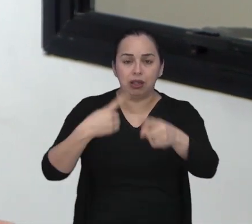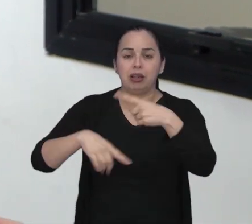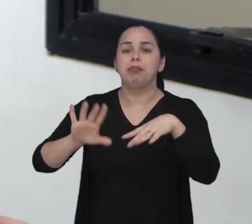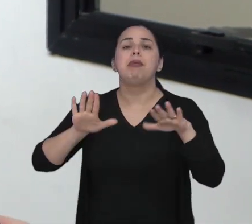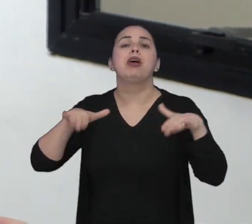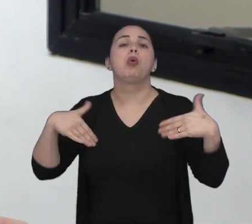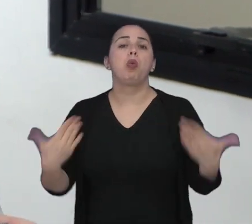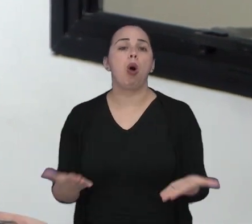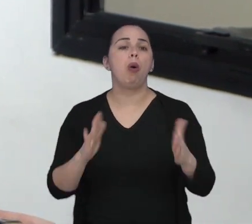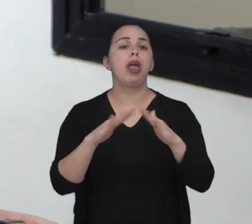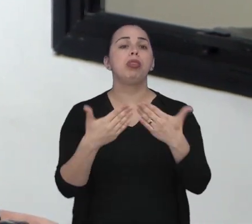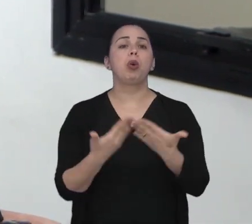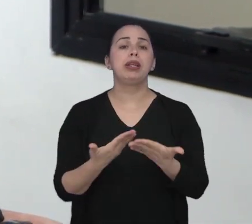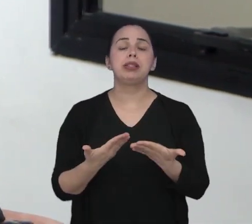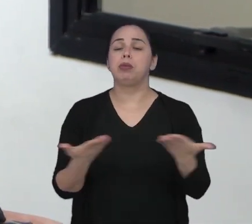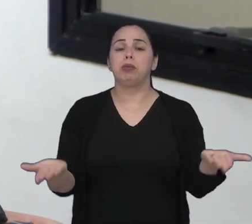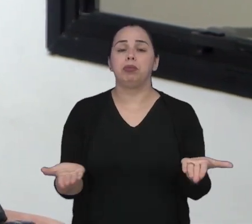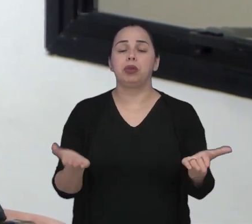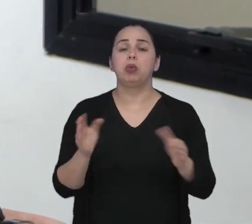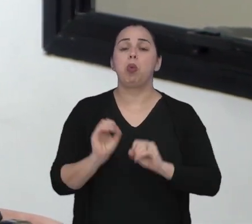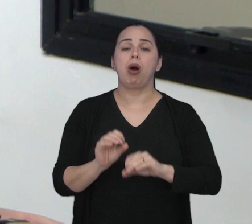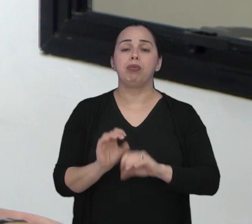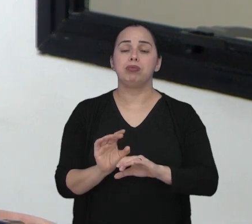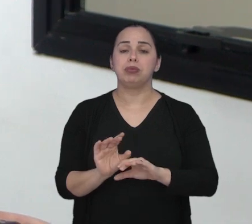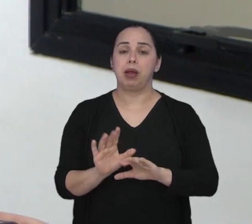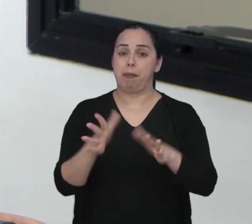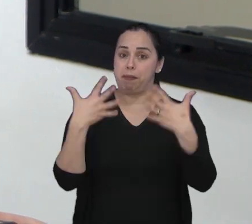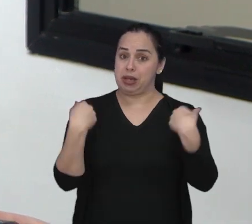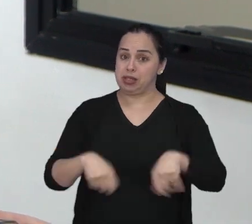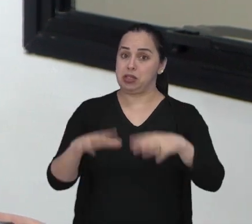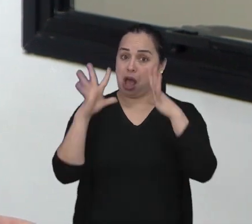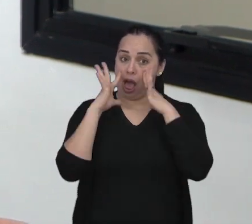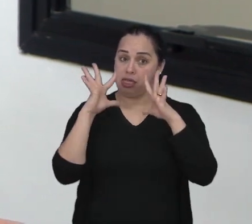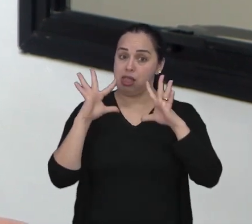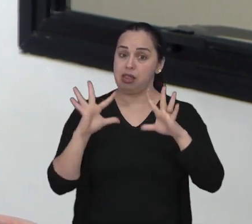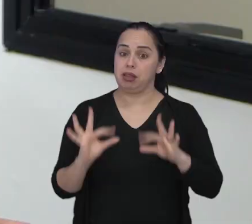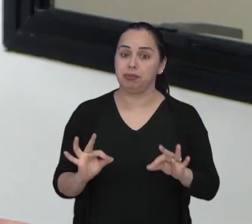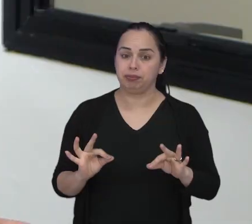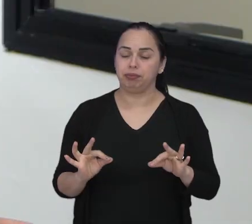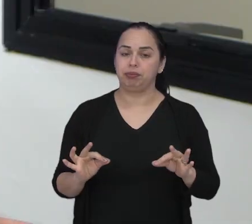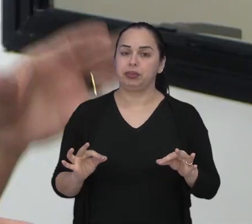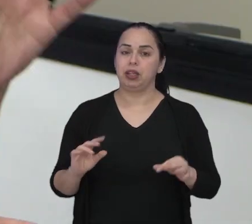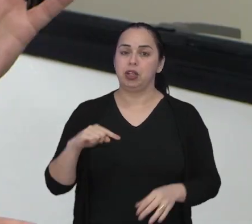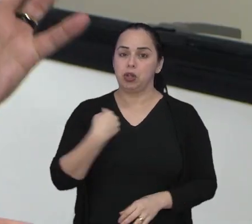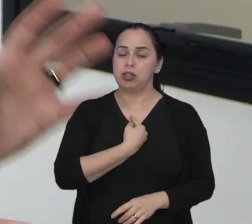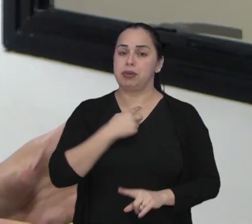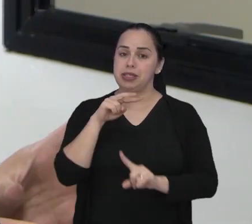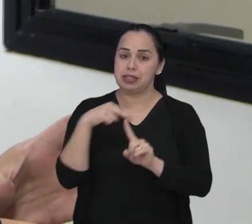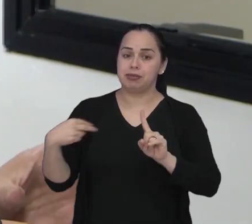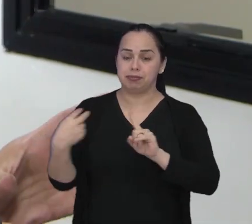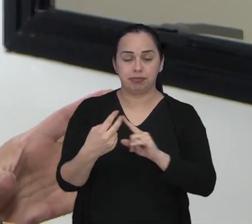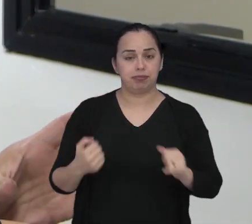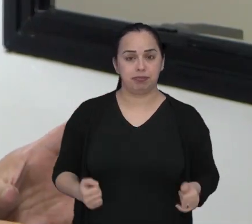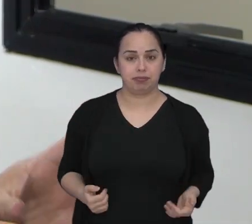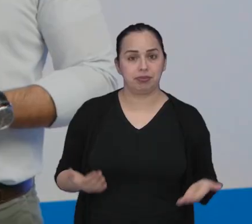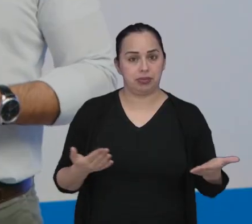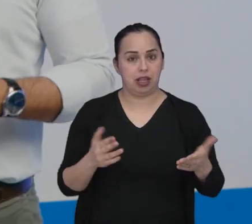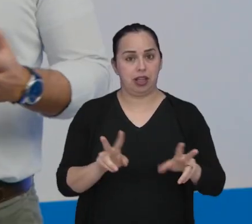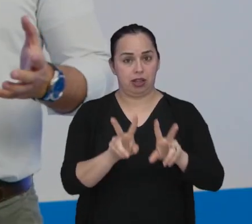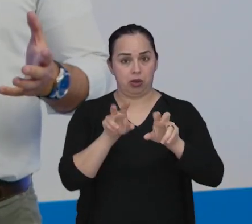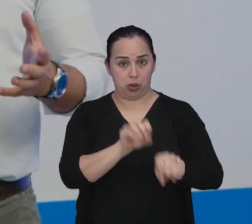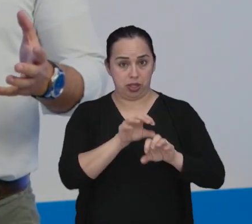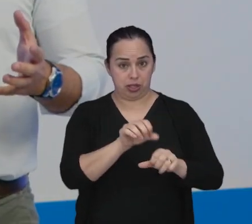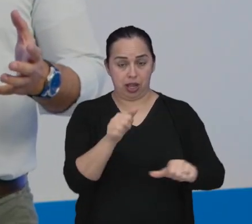Acontece que a gente está falando qual educação, a gente tem que se atentar mais a isso. É esse olhar que nós temos que fazer.